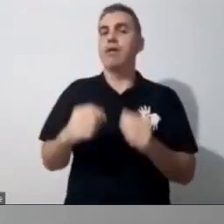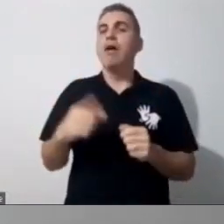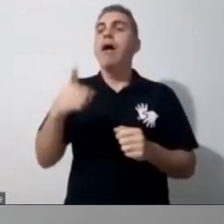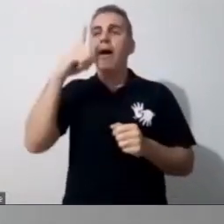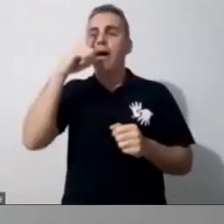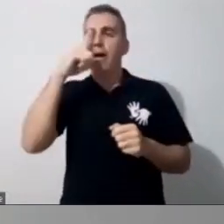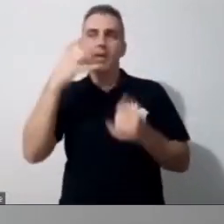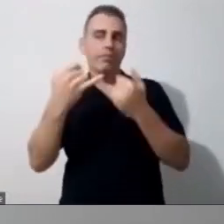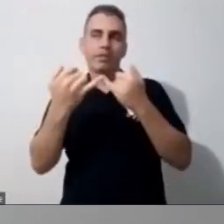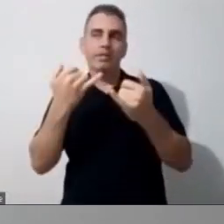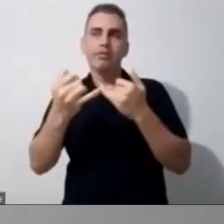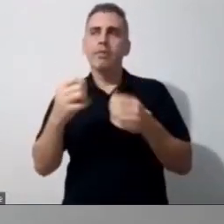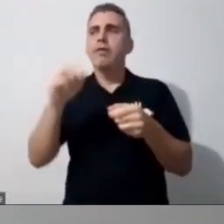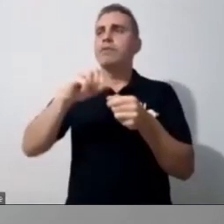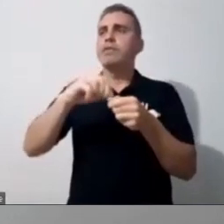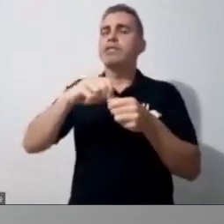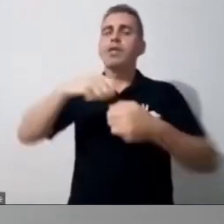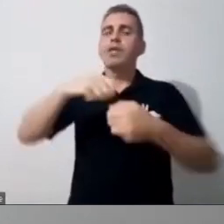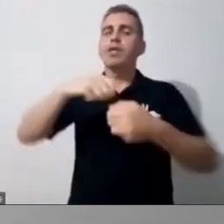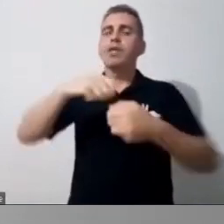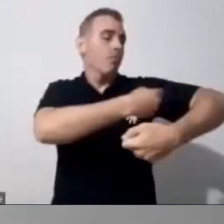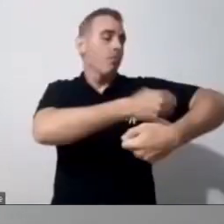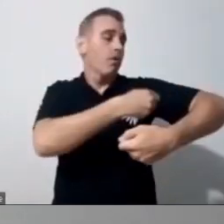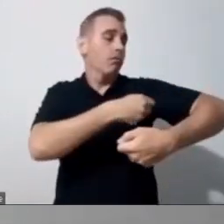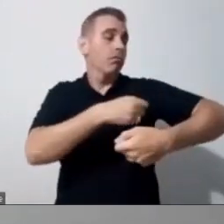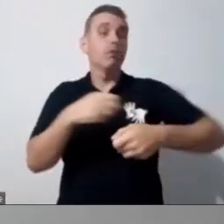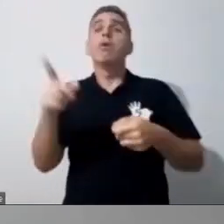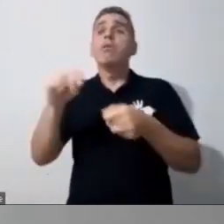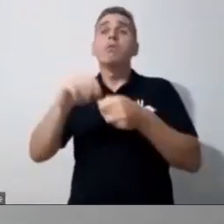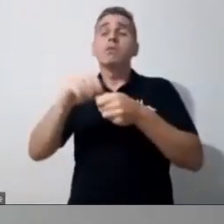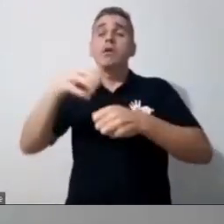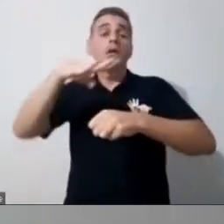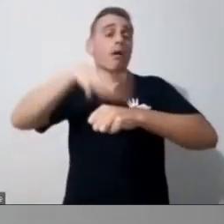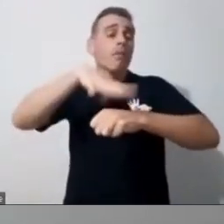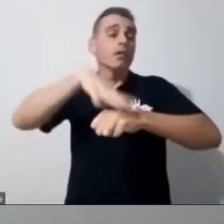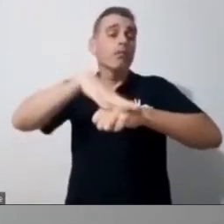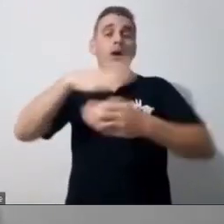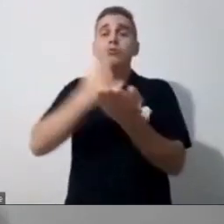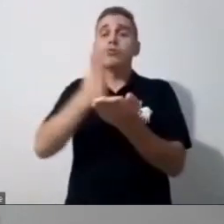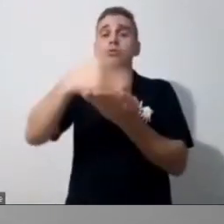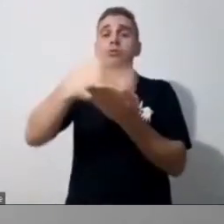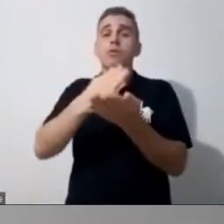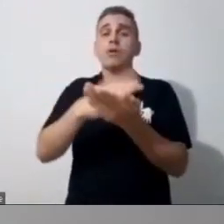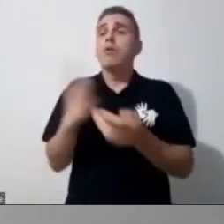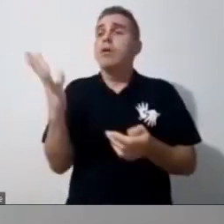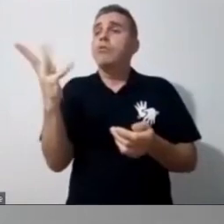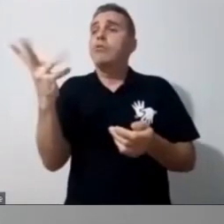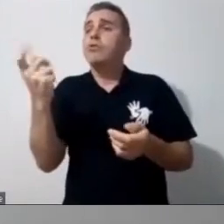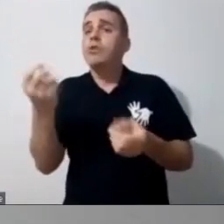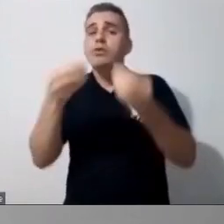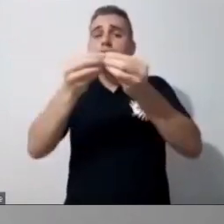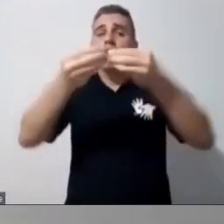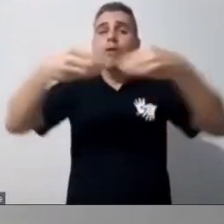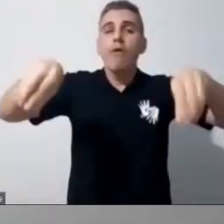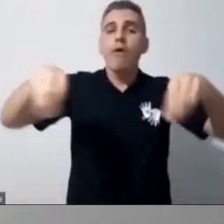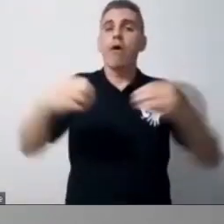lá. O a gente vai usar? A gente vai usar a matemática lá na receita do bolo, porque tu vai dizer a quantidade, quantos ovos. Ah, tu vai